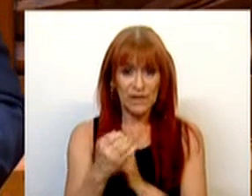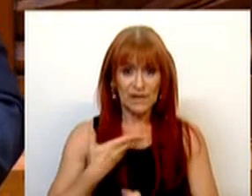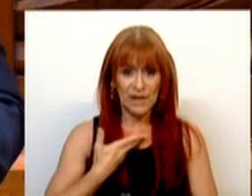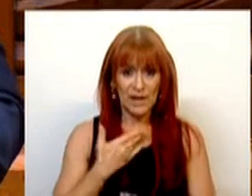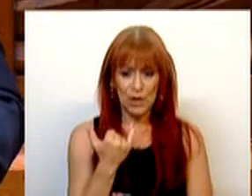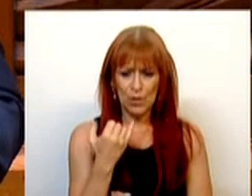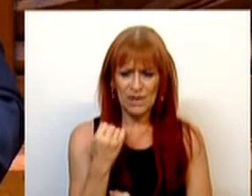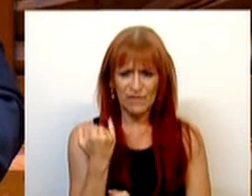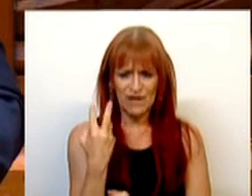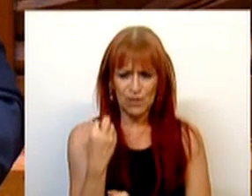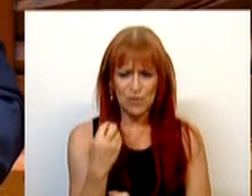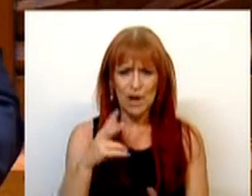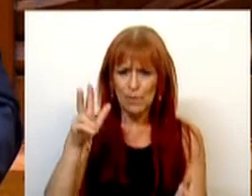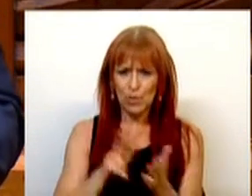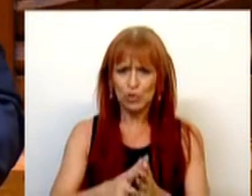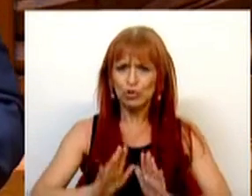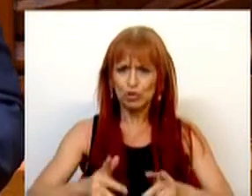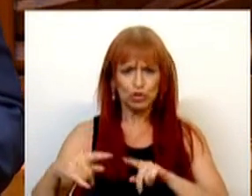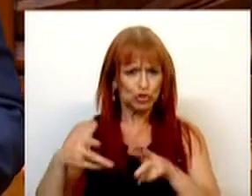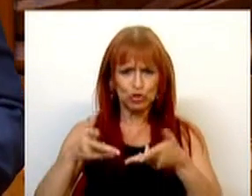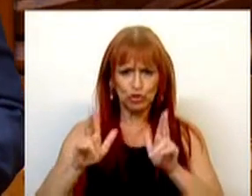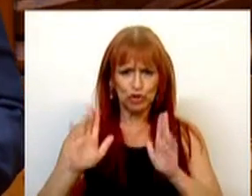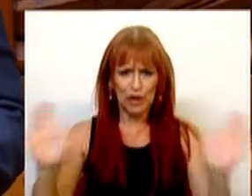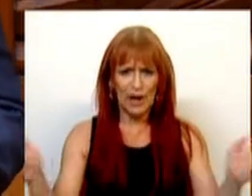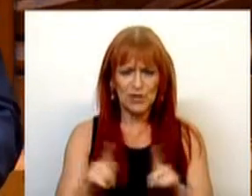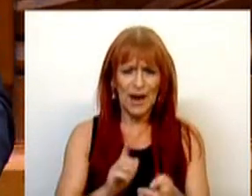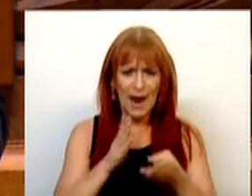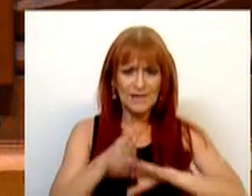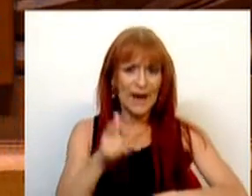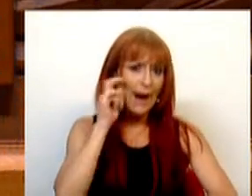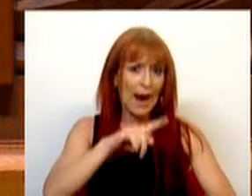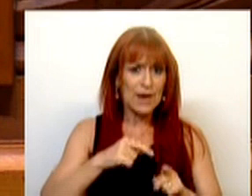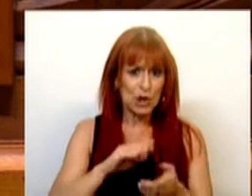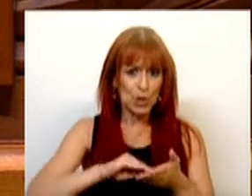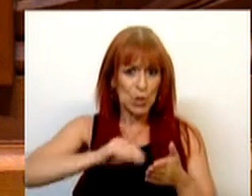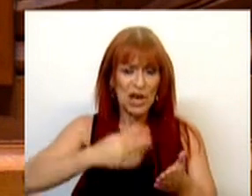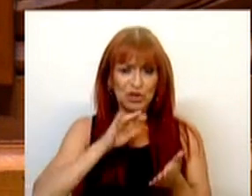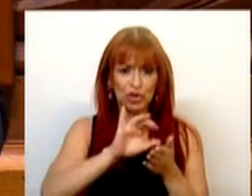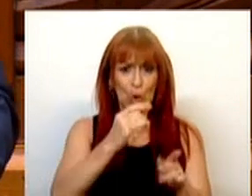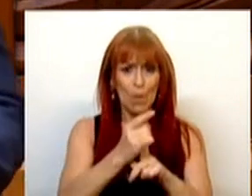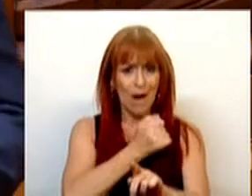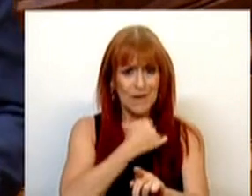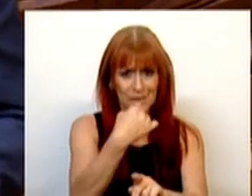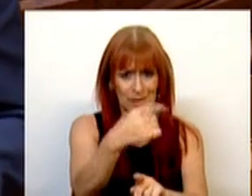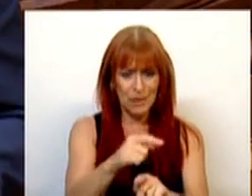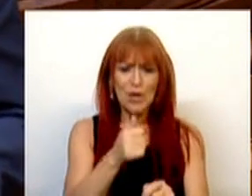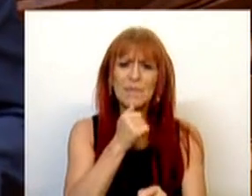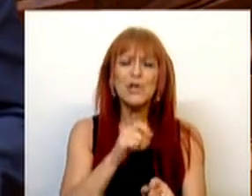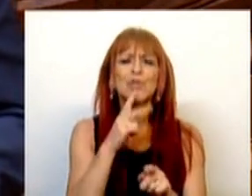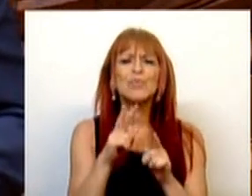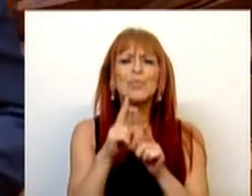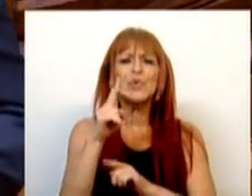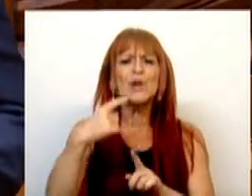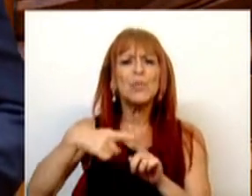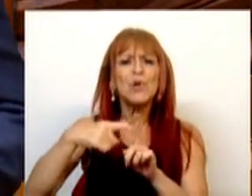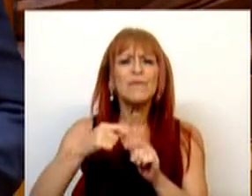2023 aprovou e já está disponível para acesso de quem tem um contrato de crédito à habitação a medida do juro